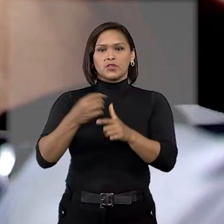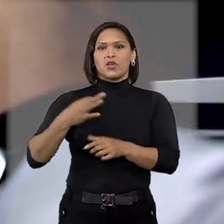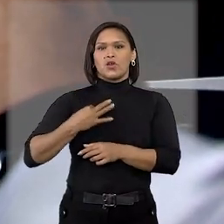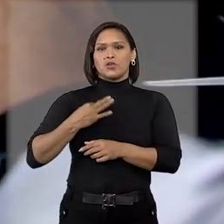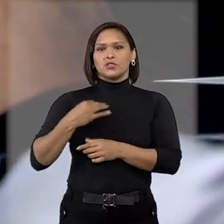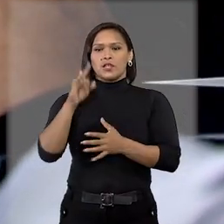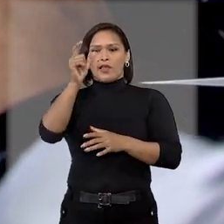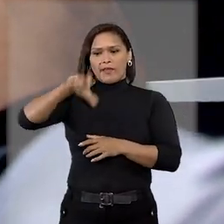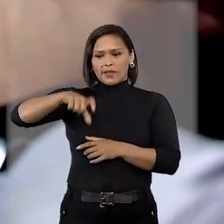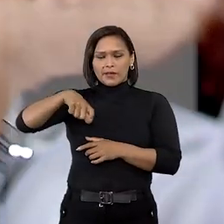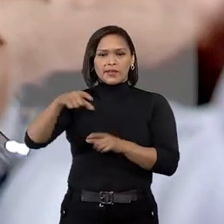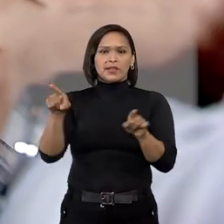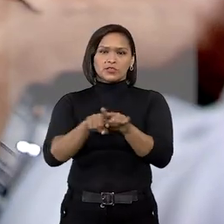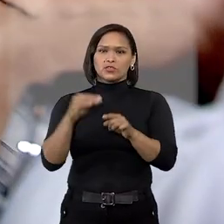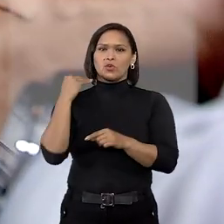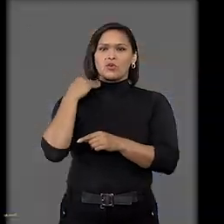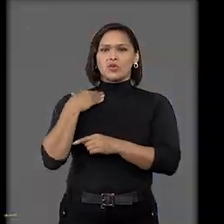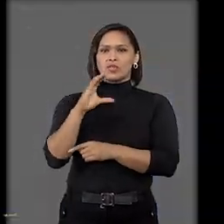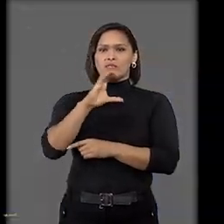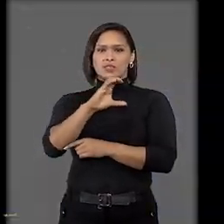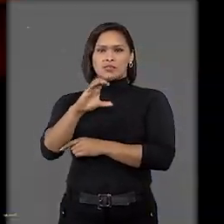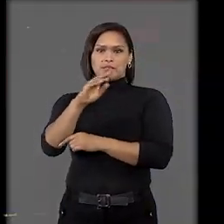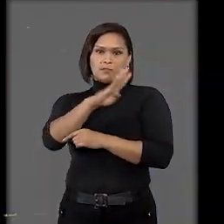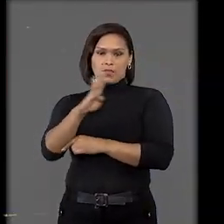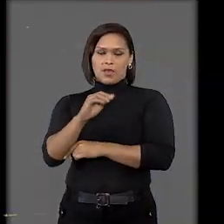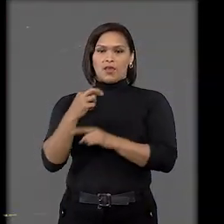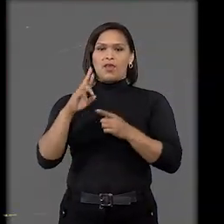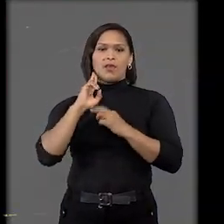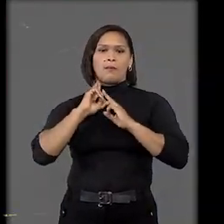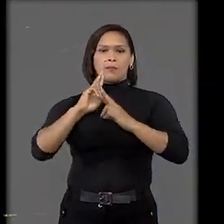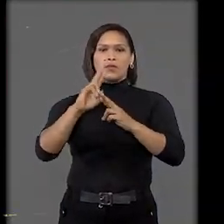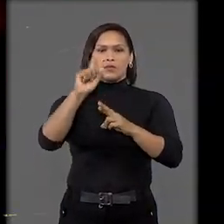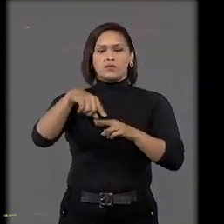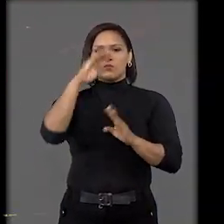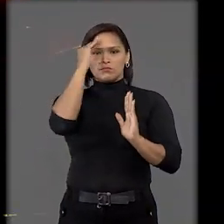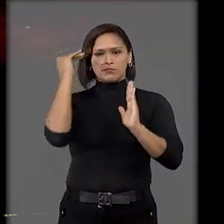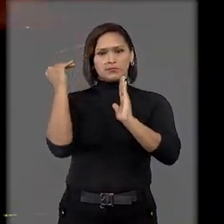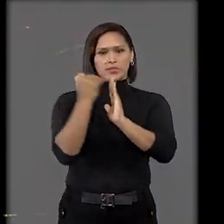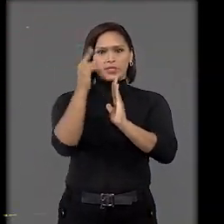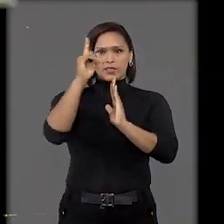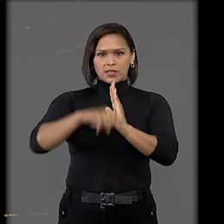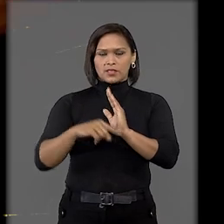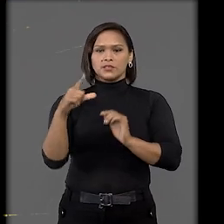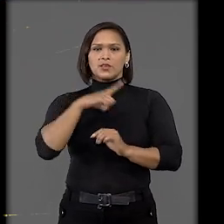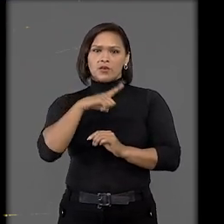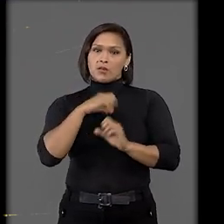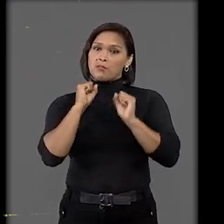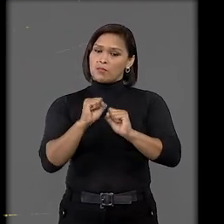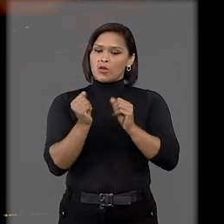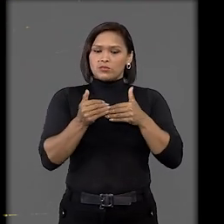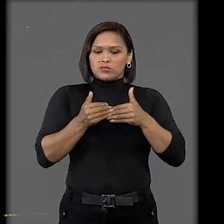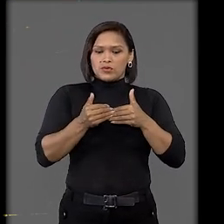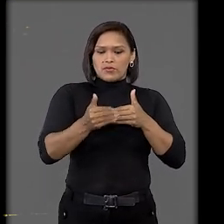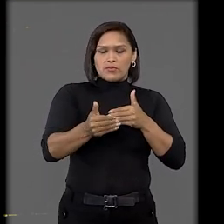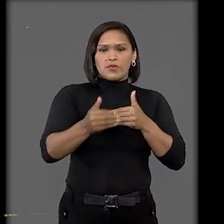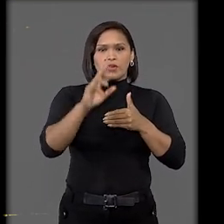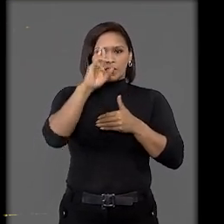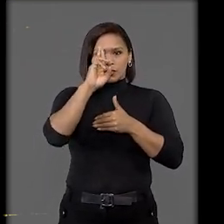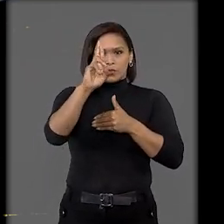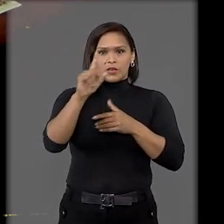cédula de crédito bancário, o CCB, representa uma obrigação de caráter subjetivo e pode levar a sua